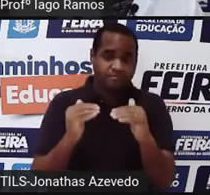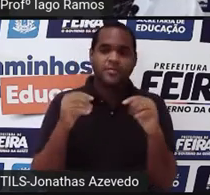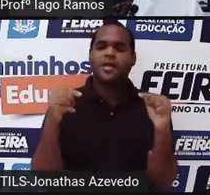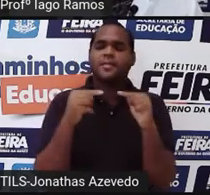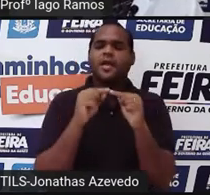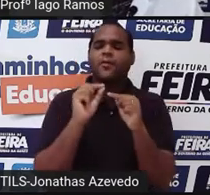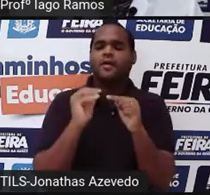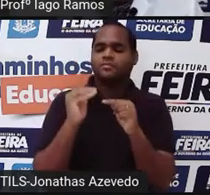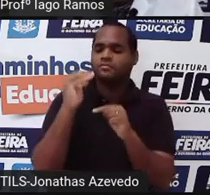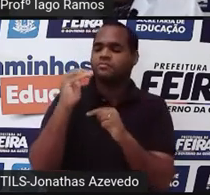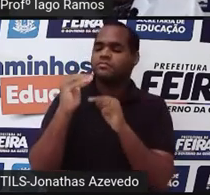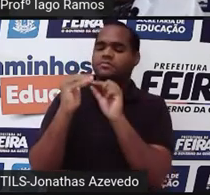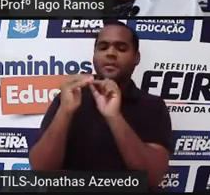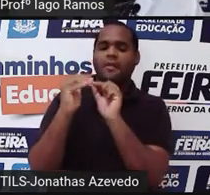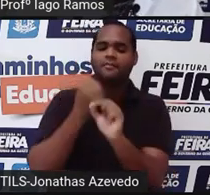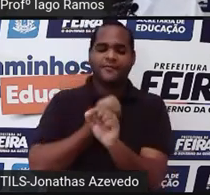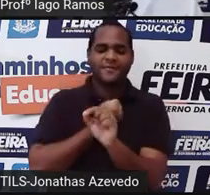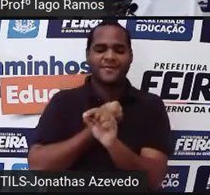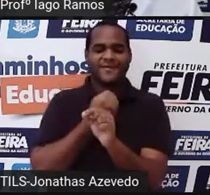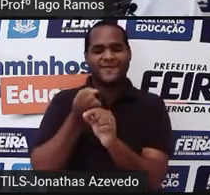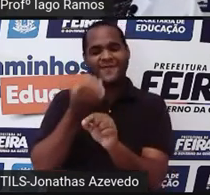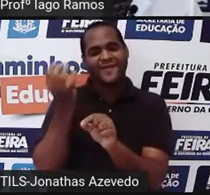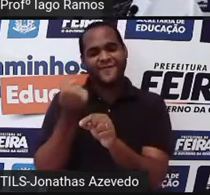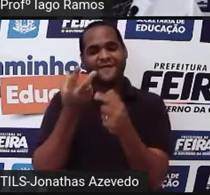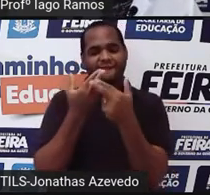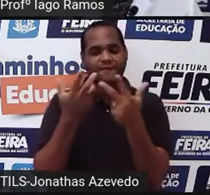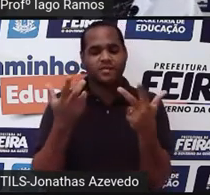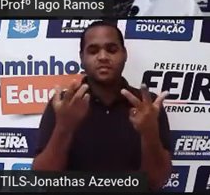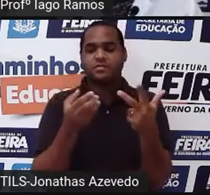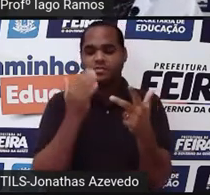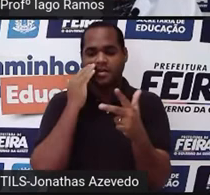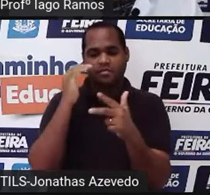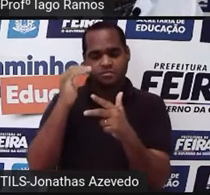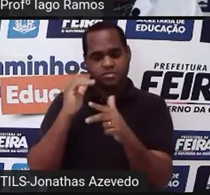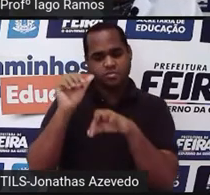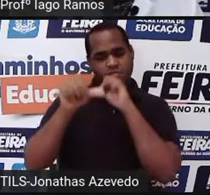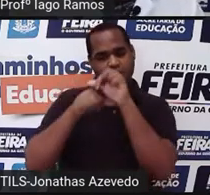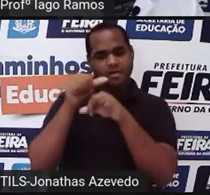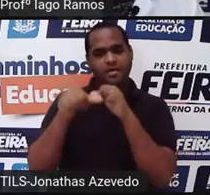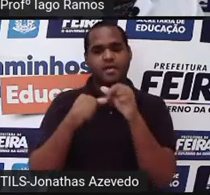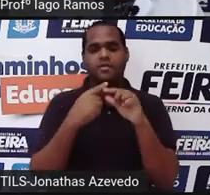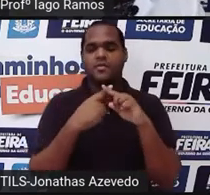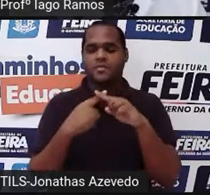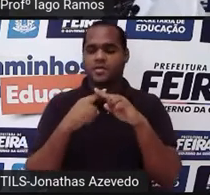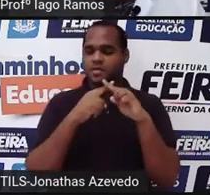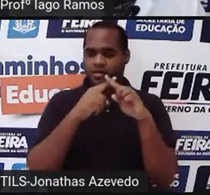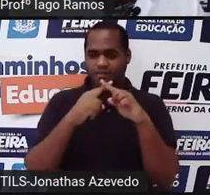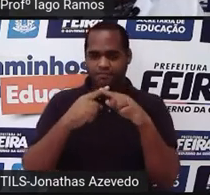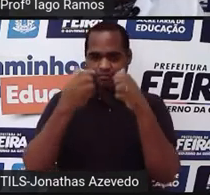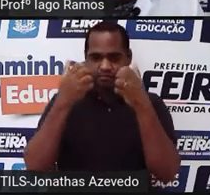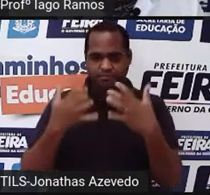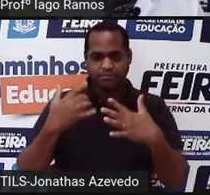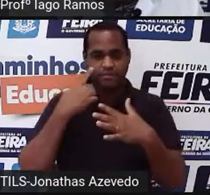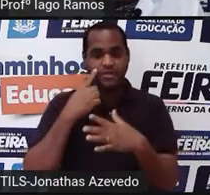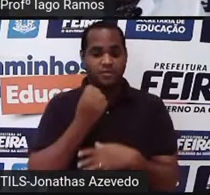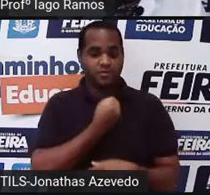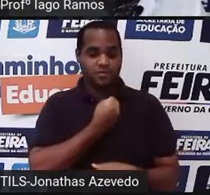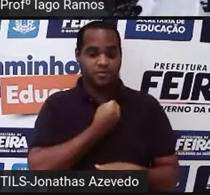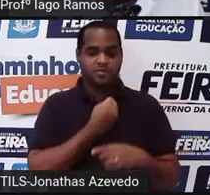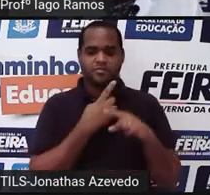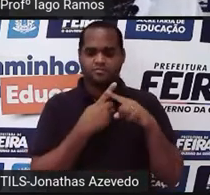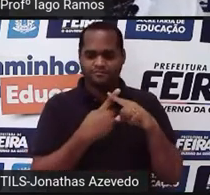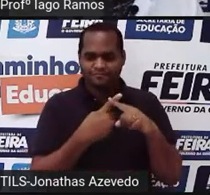quantas vezes eu vou escrever o de baixo na multiplicação. Então, eu estou multiplicando o número seis,